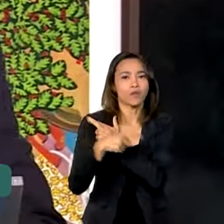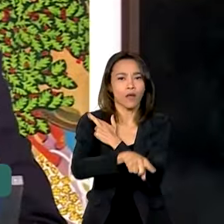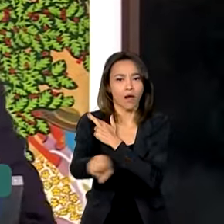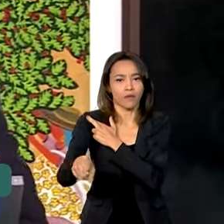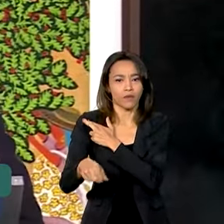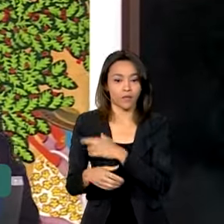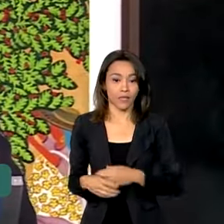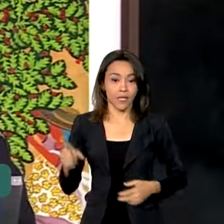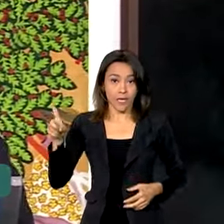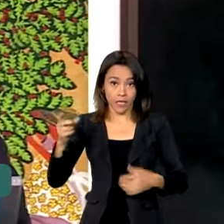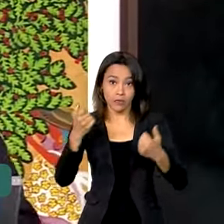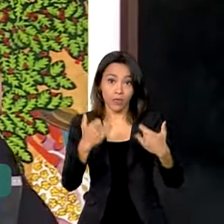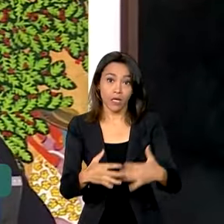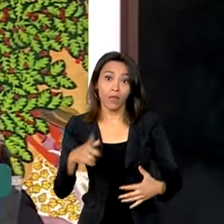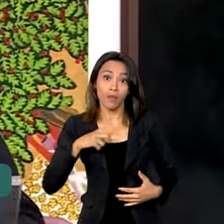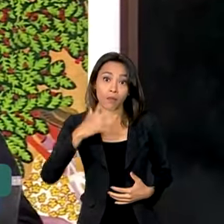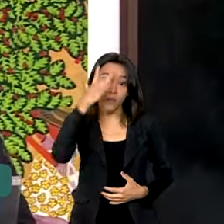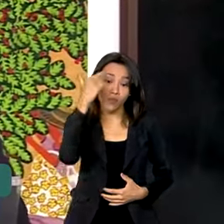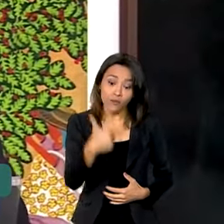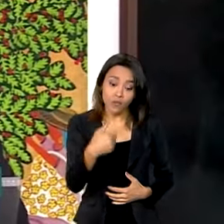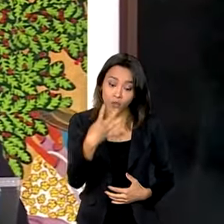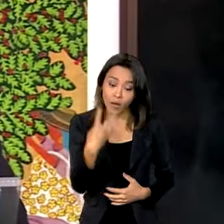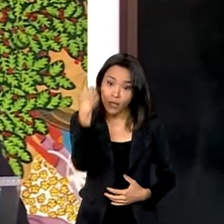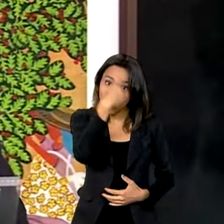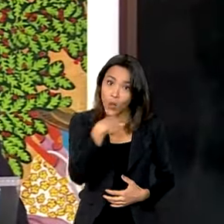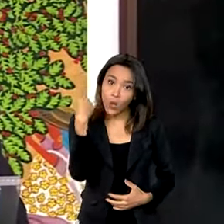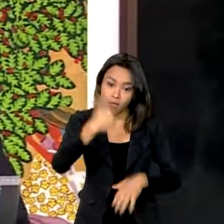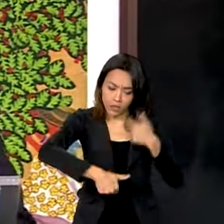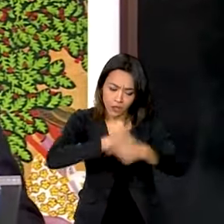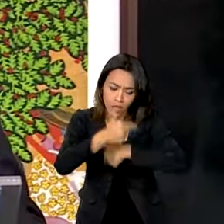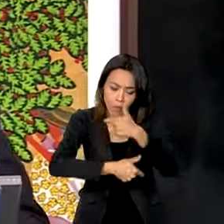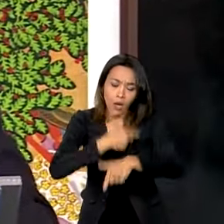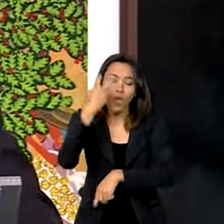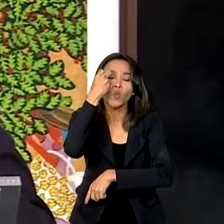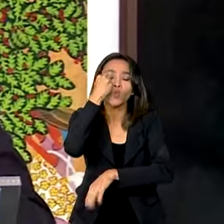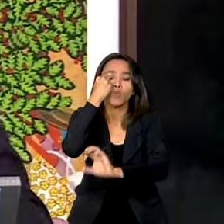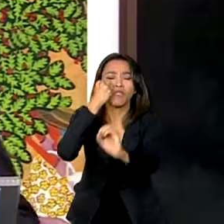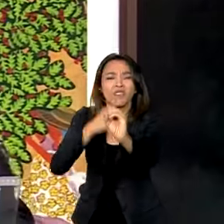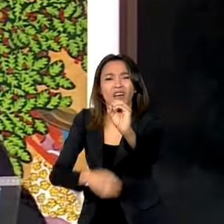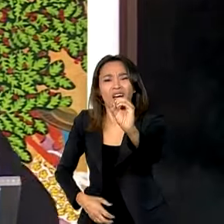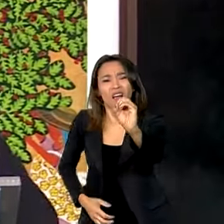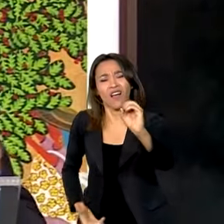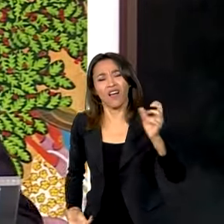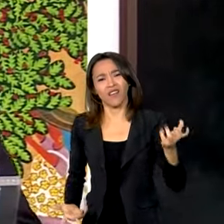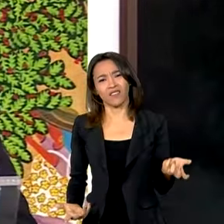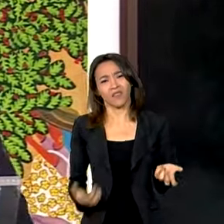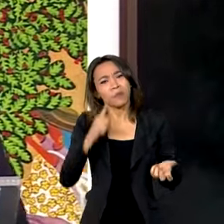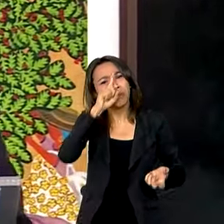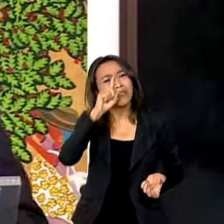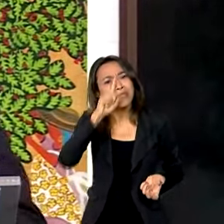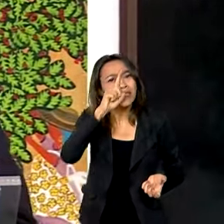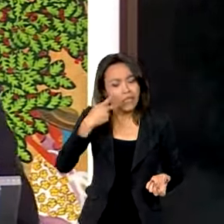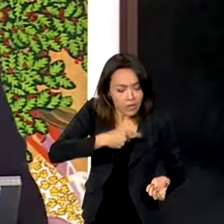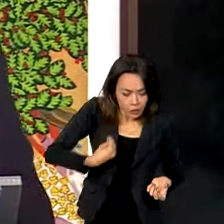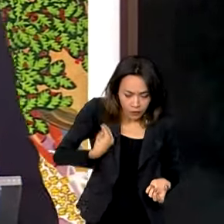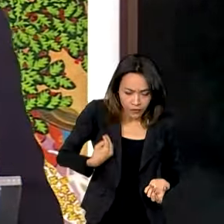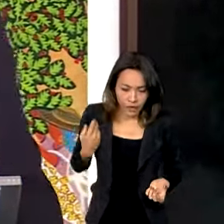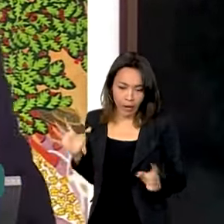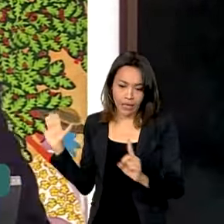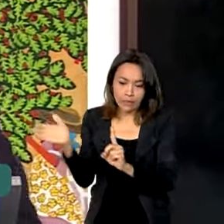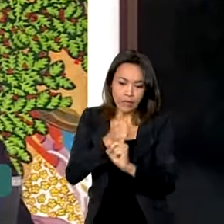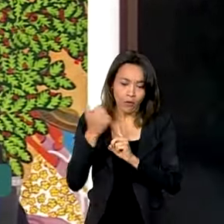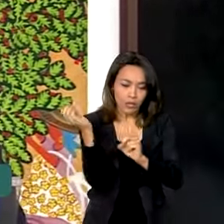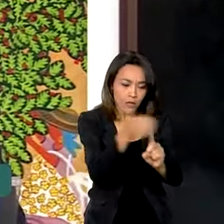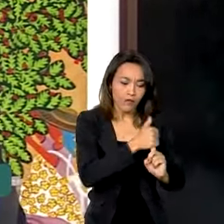trabalhando 24 horas por dia, 4 dias sem dormir, as pessoas colocando a vida em risco para salvar as pessoas, enquanto isso tem uma